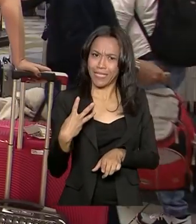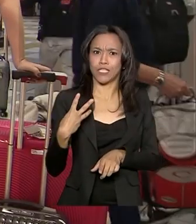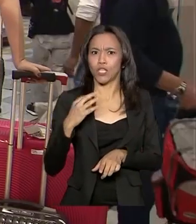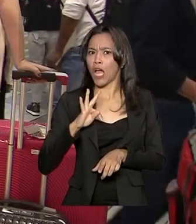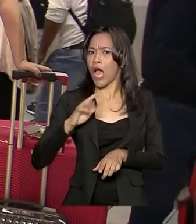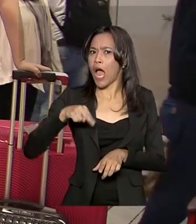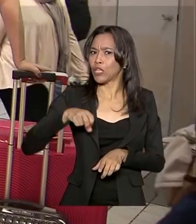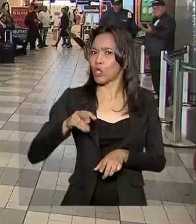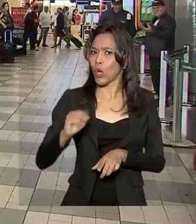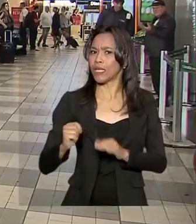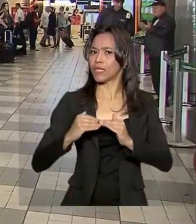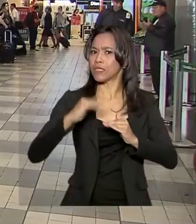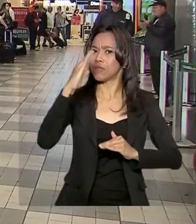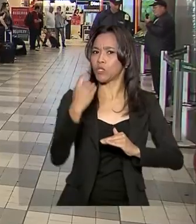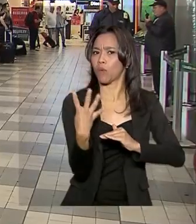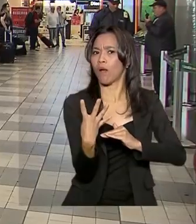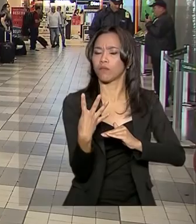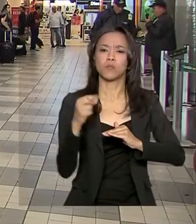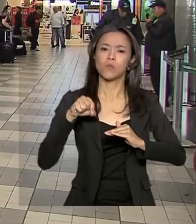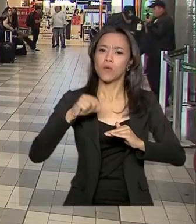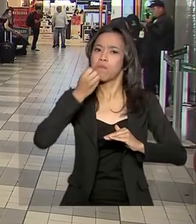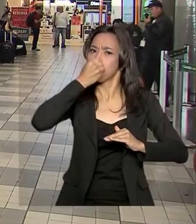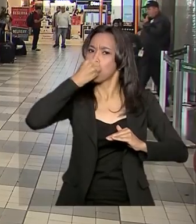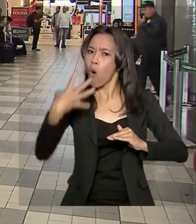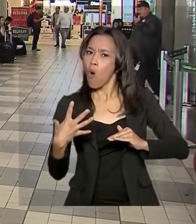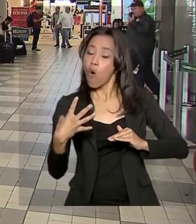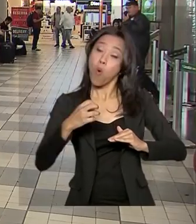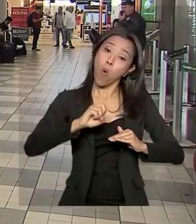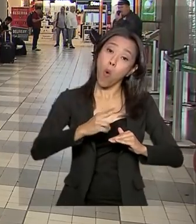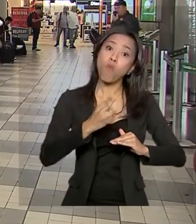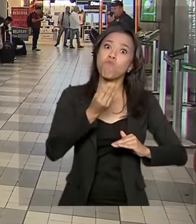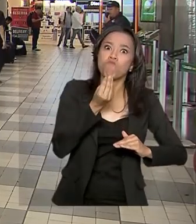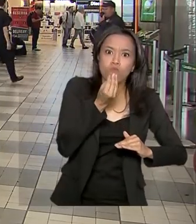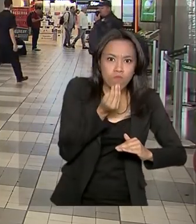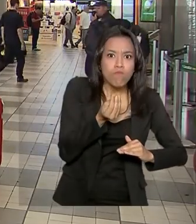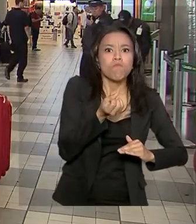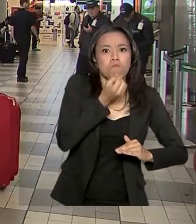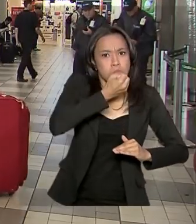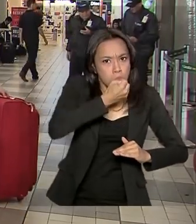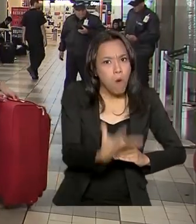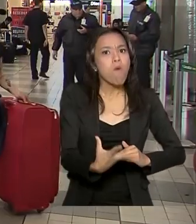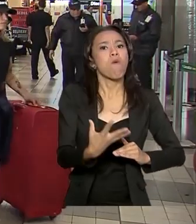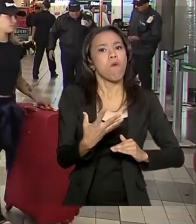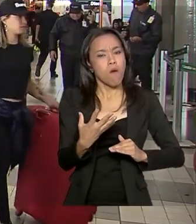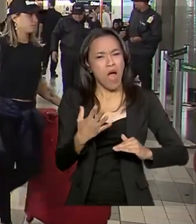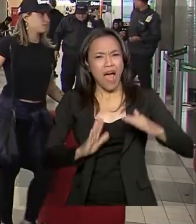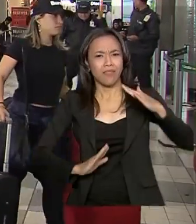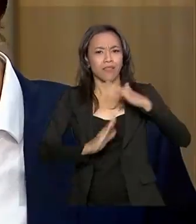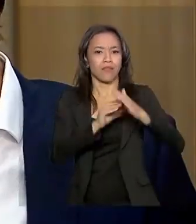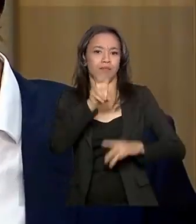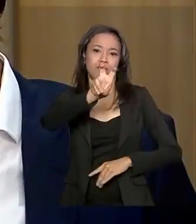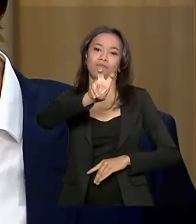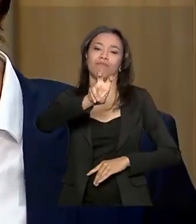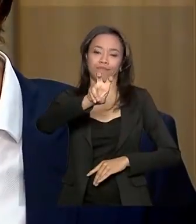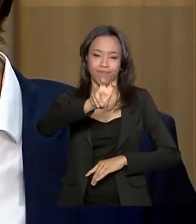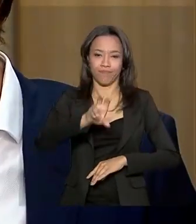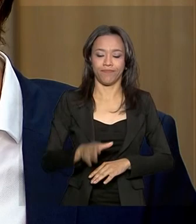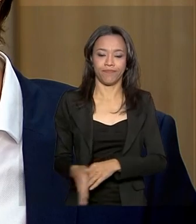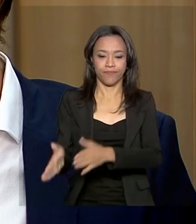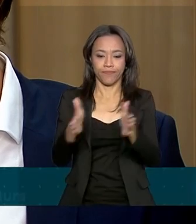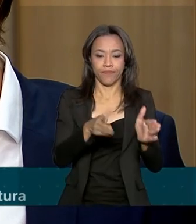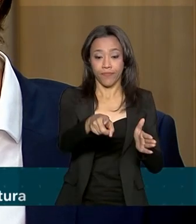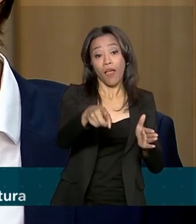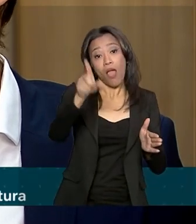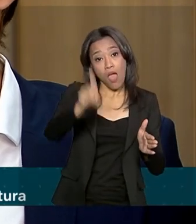nota acima de 4, o que é considerado bom ou muito bom, já que a nota máxima é 5. Isso é resultado de uma